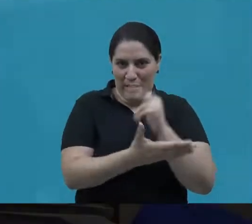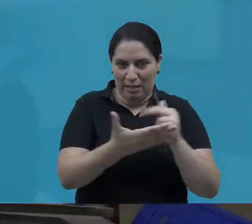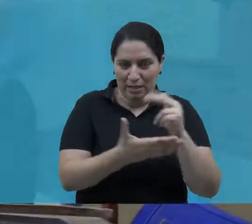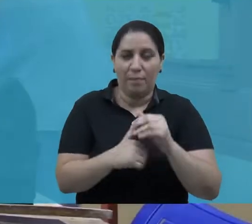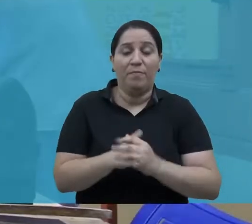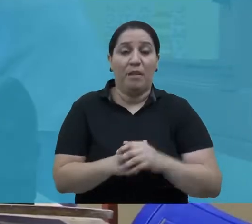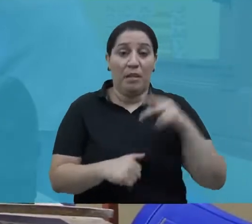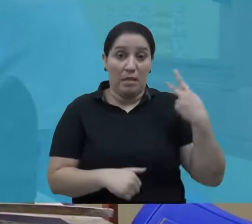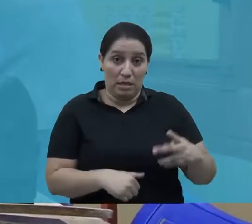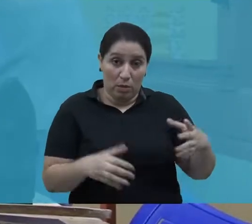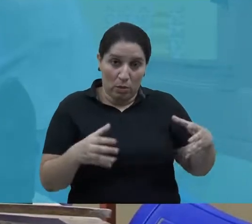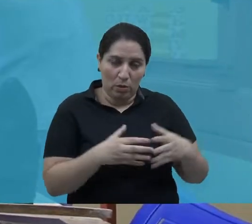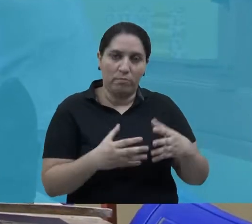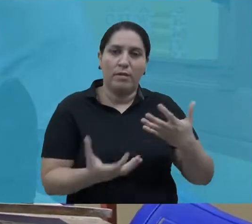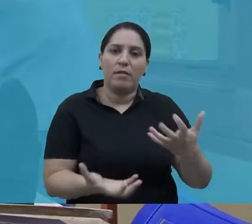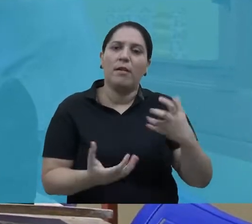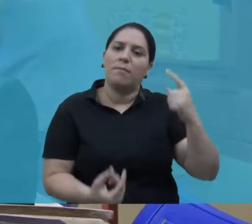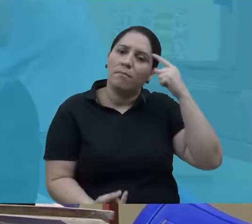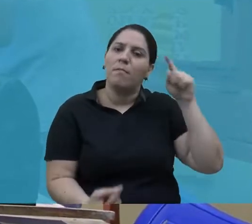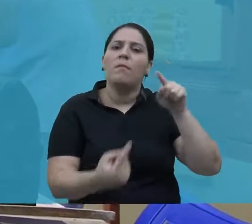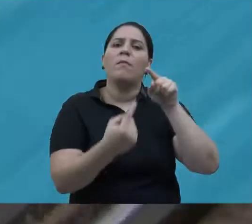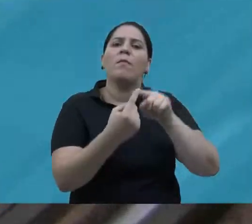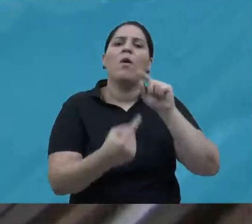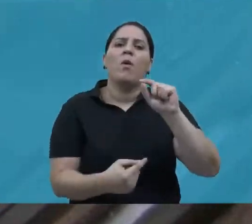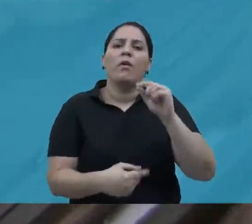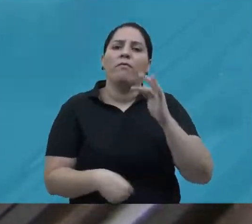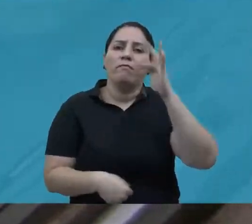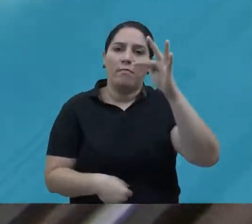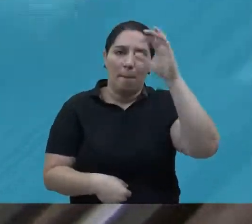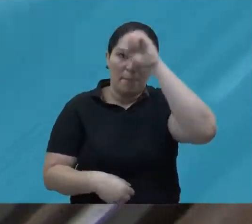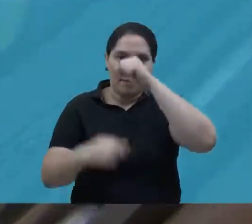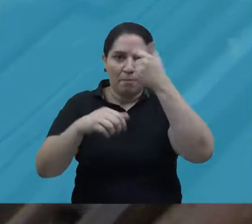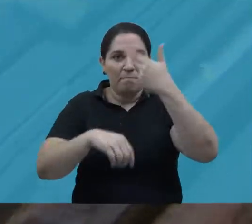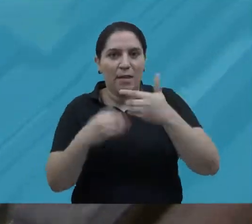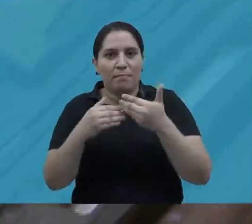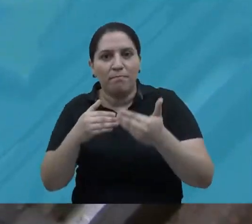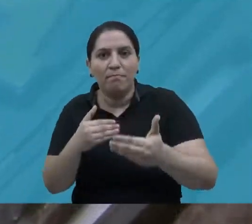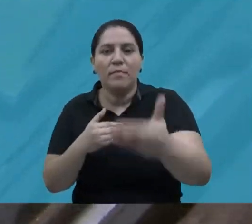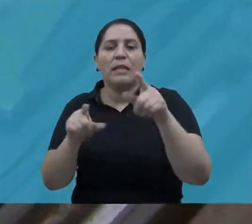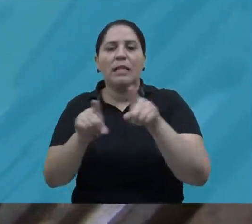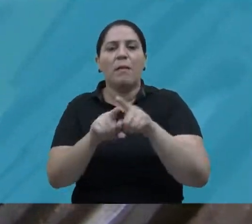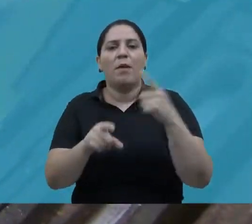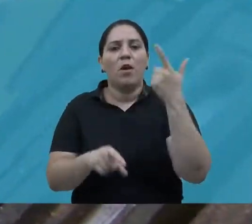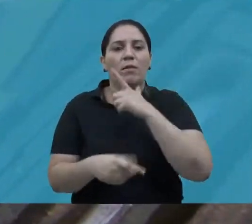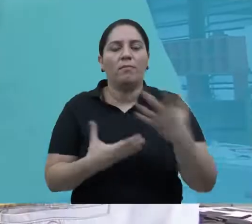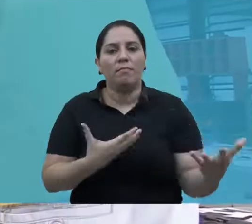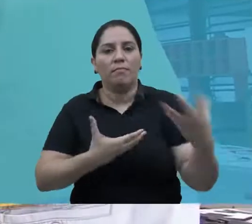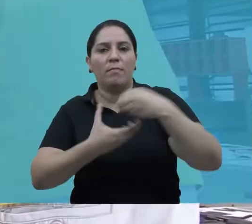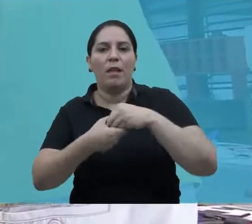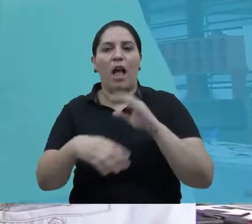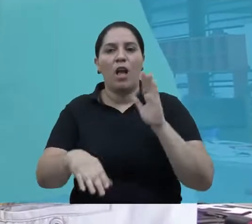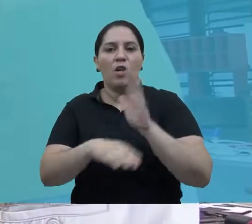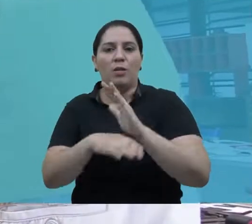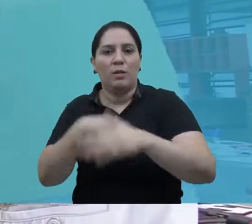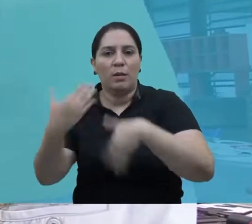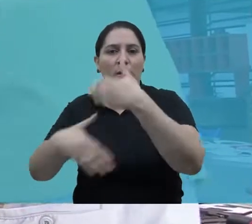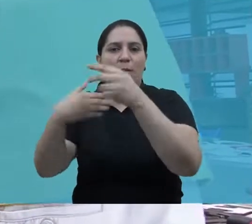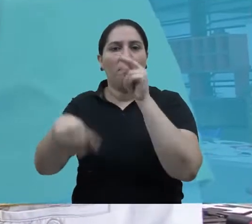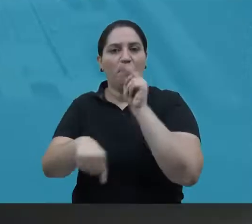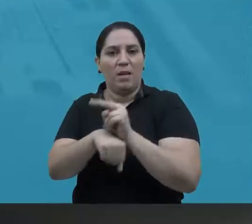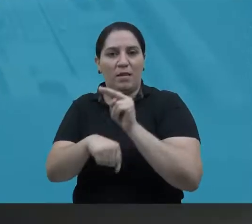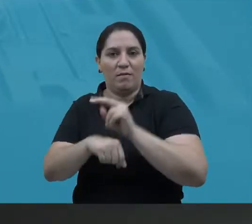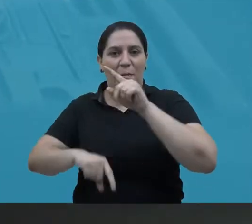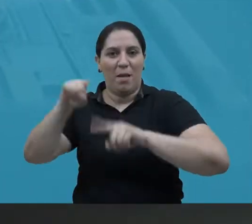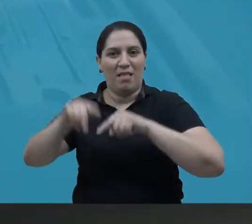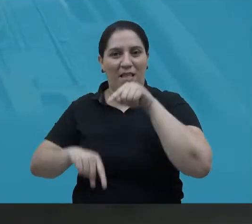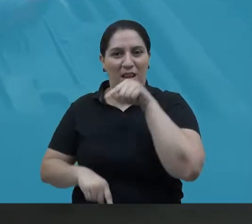design. Com essas ações, os membros do laboratório esperam não só ampliar o aprendizado em tipografia, mas também agregar valor